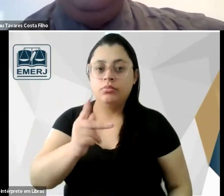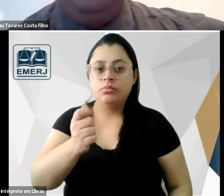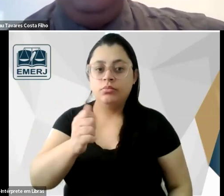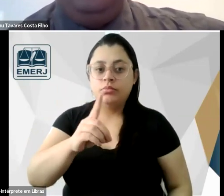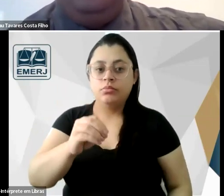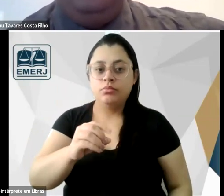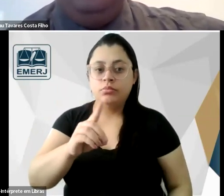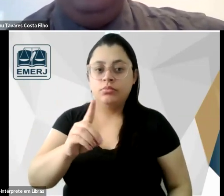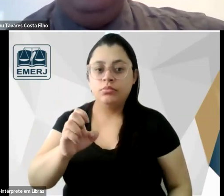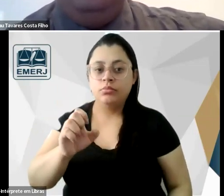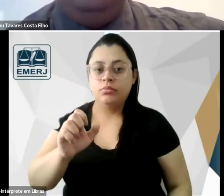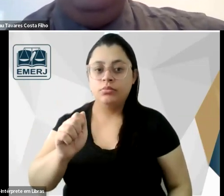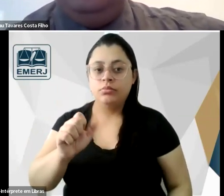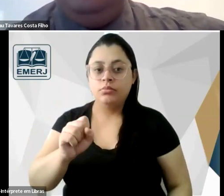Assis